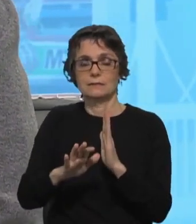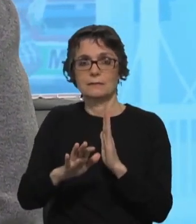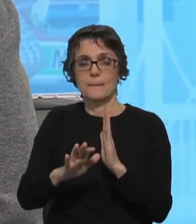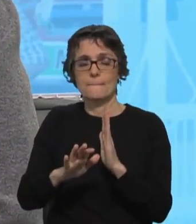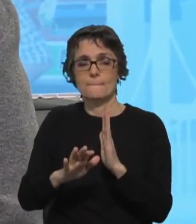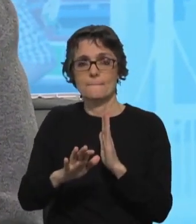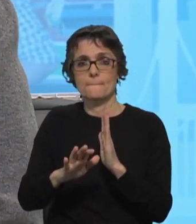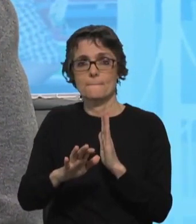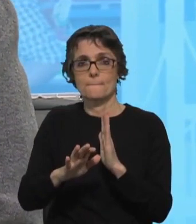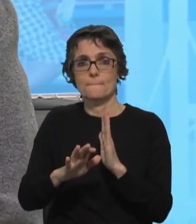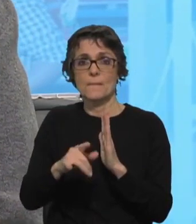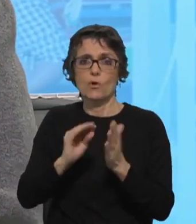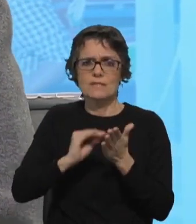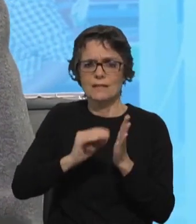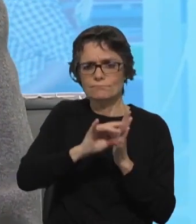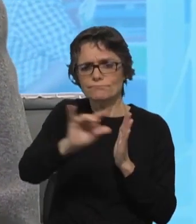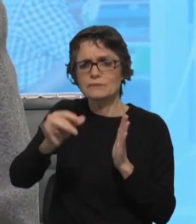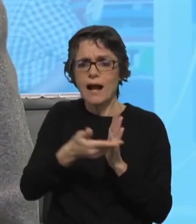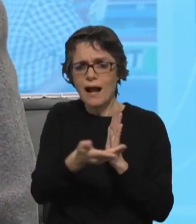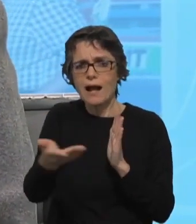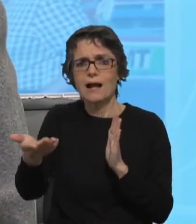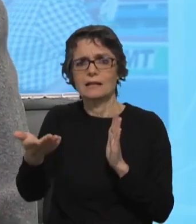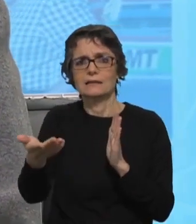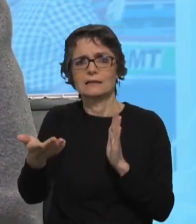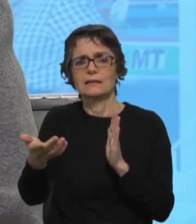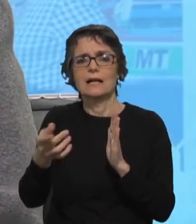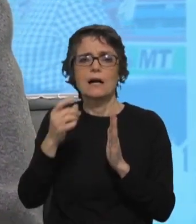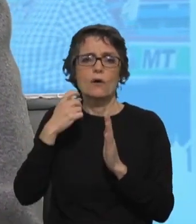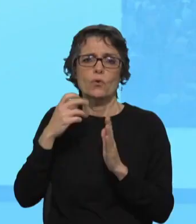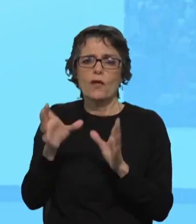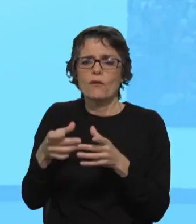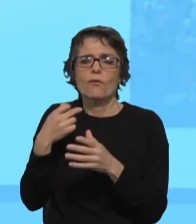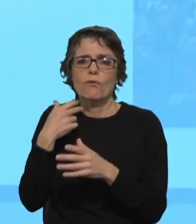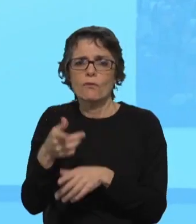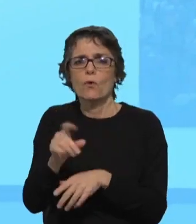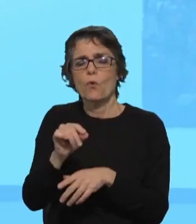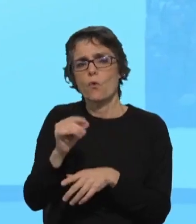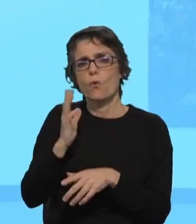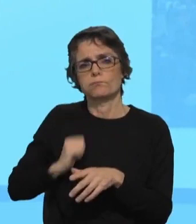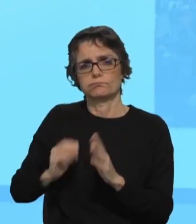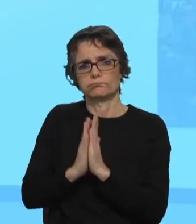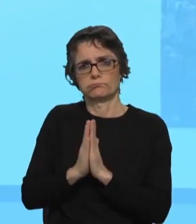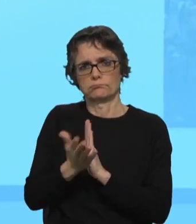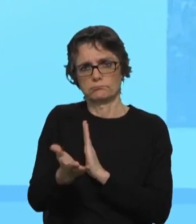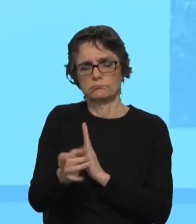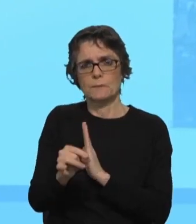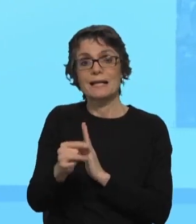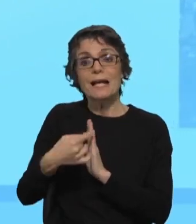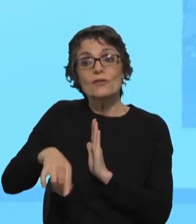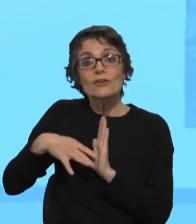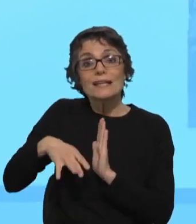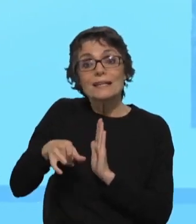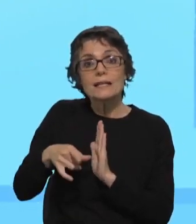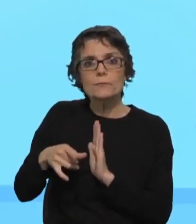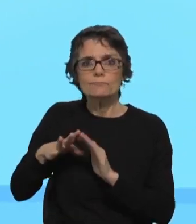todas as dioceses há um secretariado ou das minorias ou da Pastoral dos Ciganos e tentar criar estas